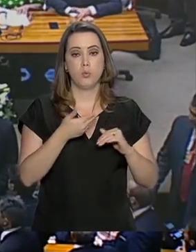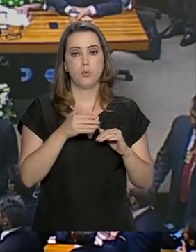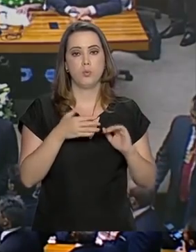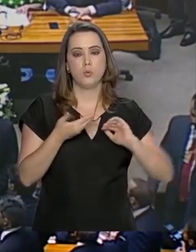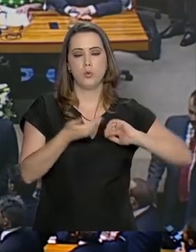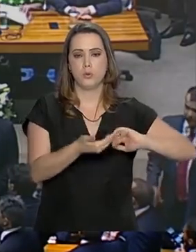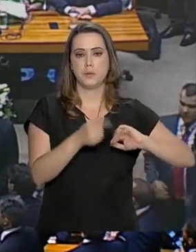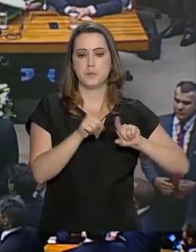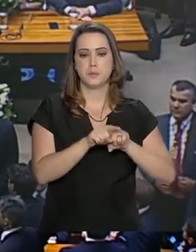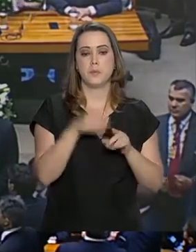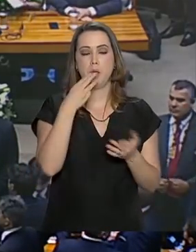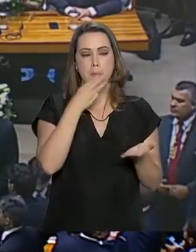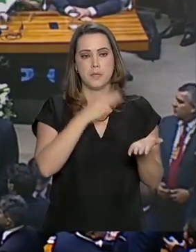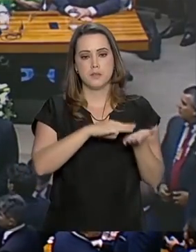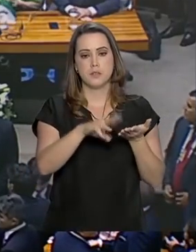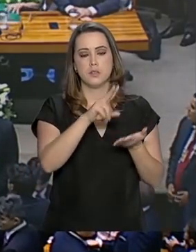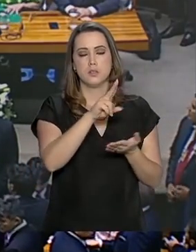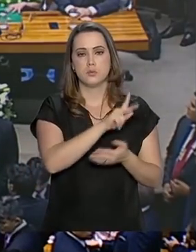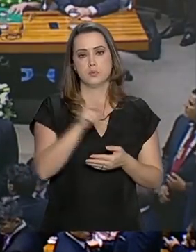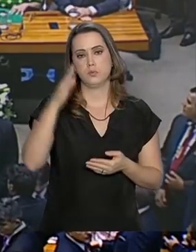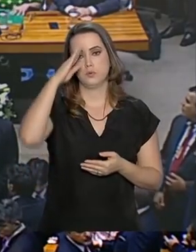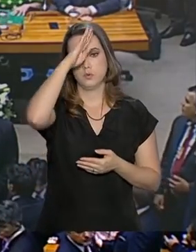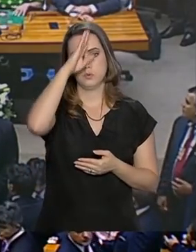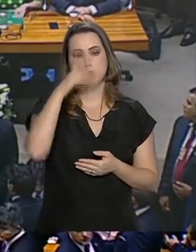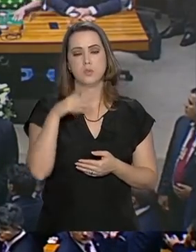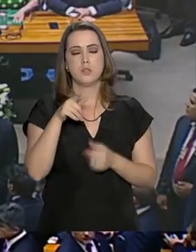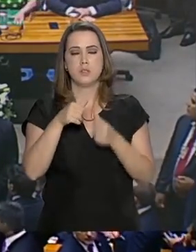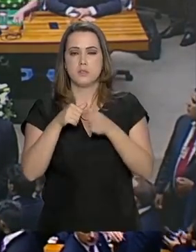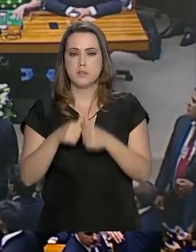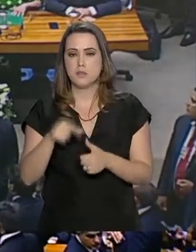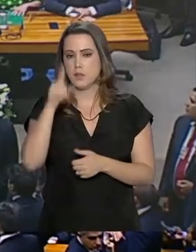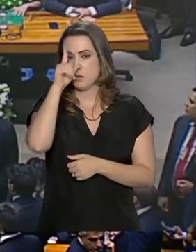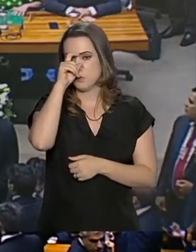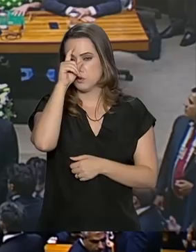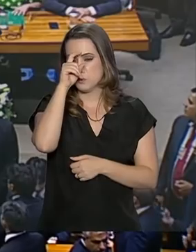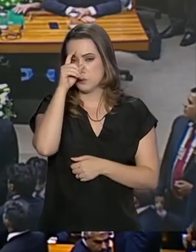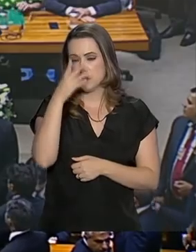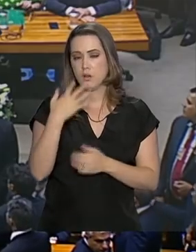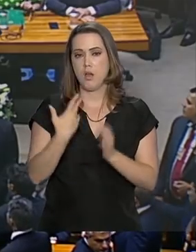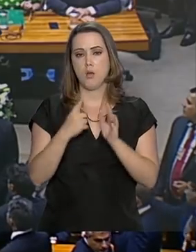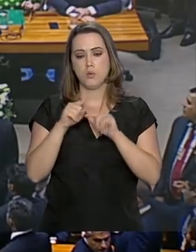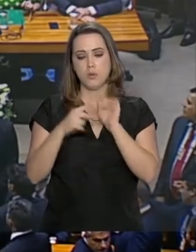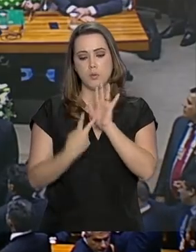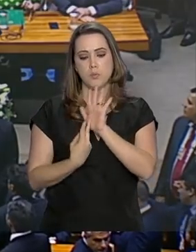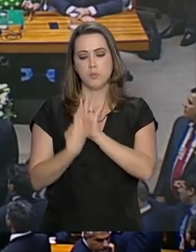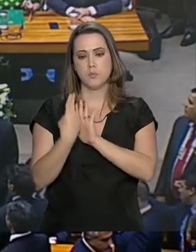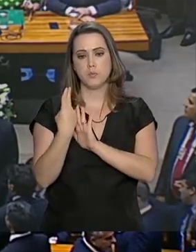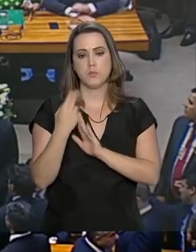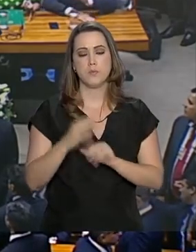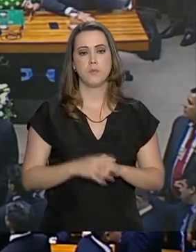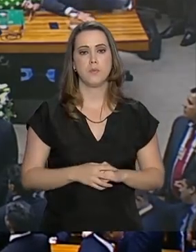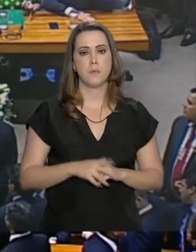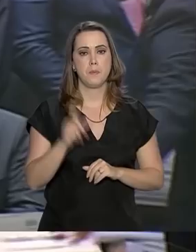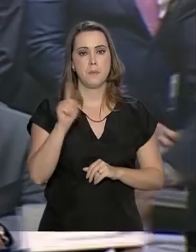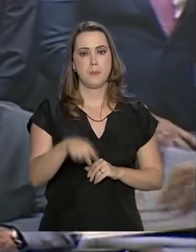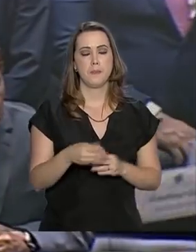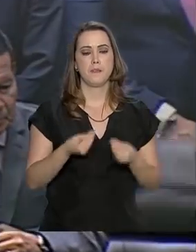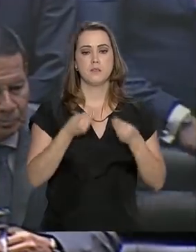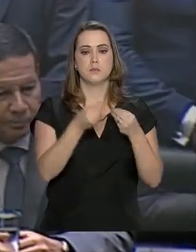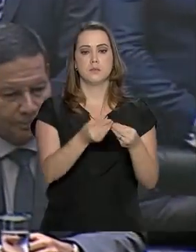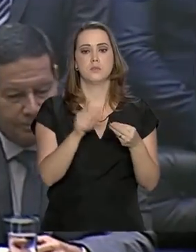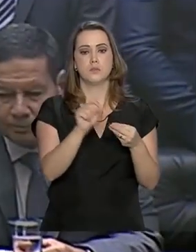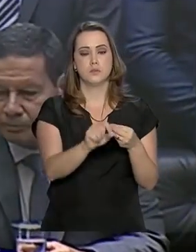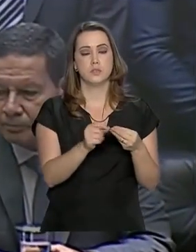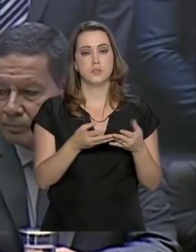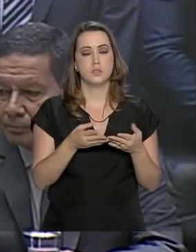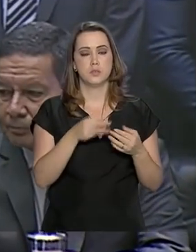mensagem do presidente Jair Bolsonaro, que se recupera de uma cirurgia de retirada de uma bolsa de colostomia, foi entregue